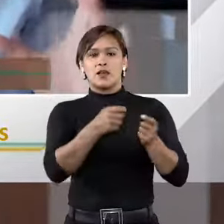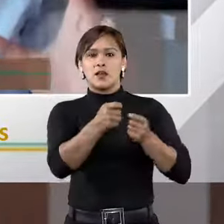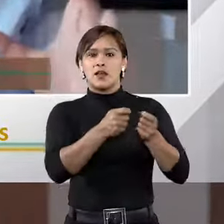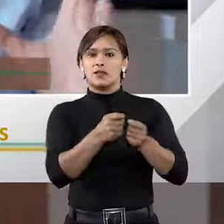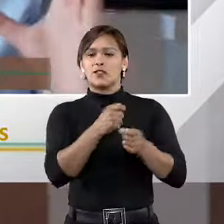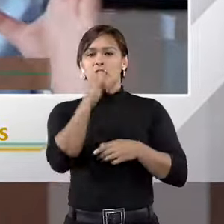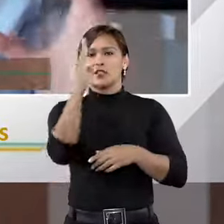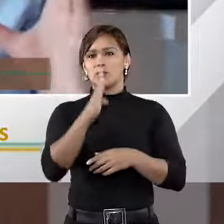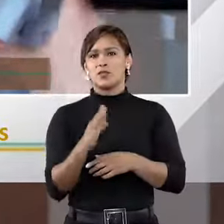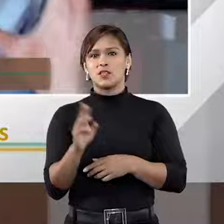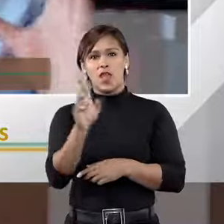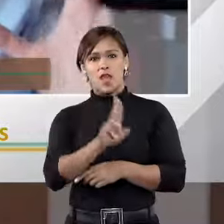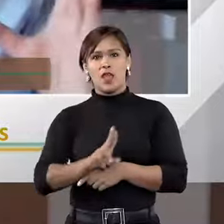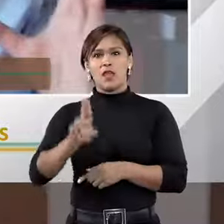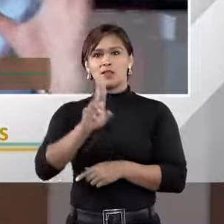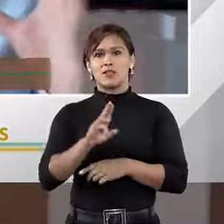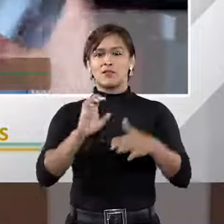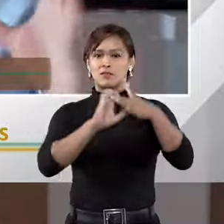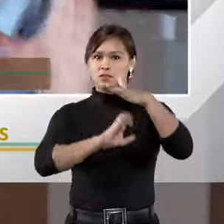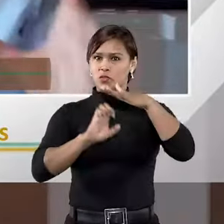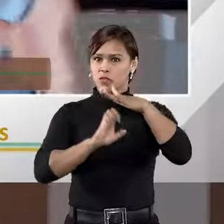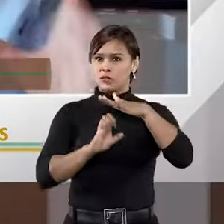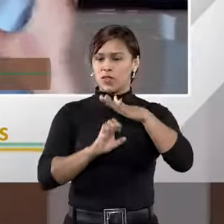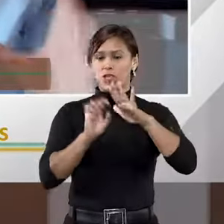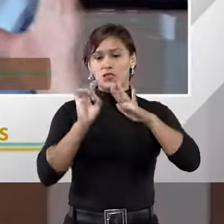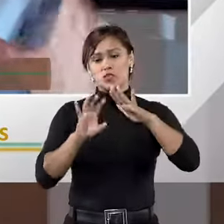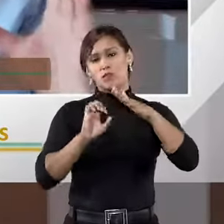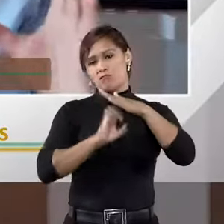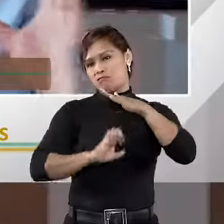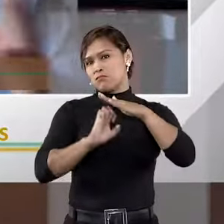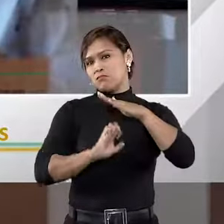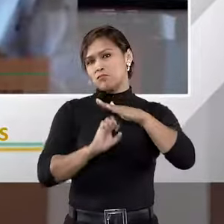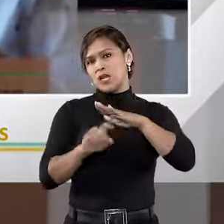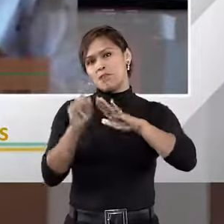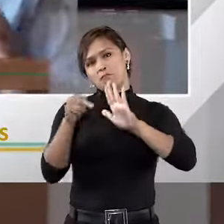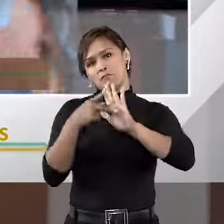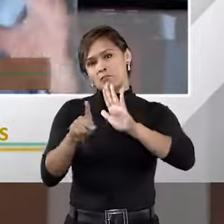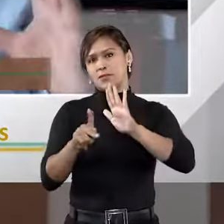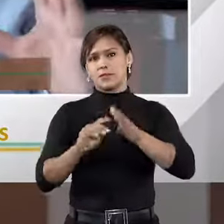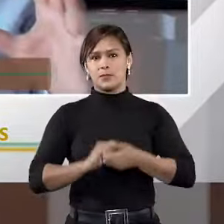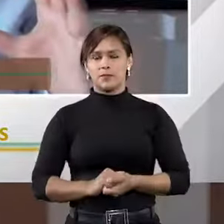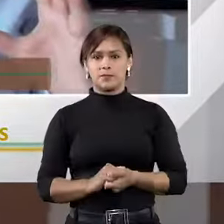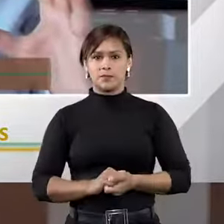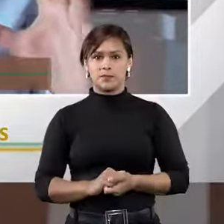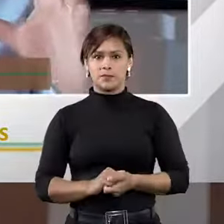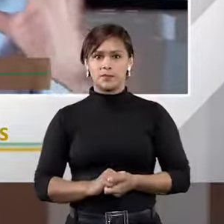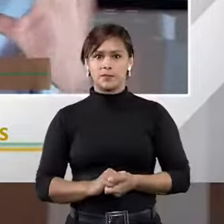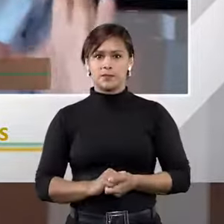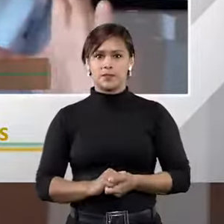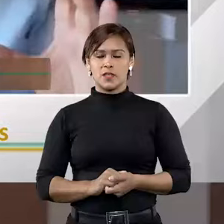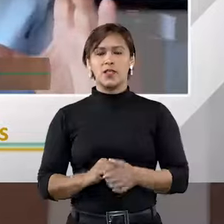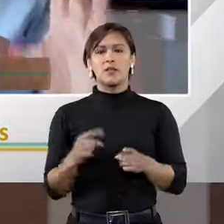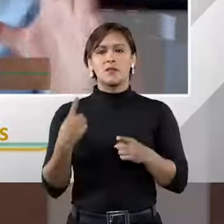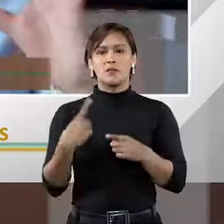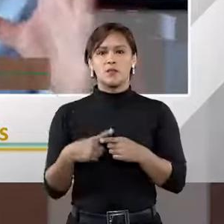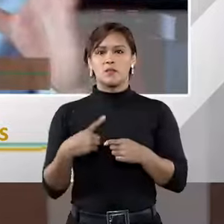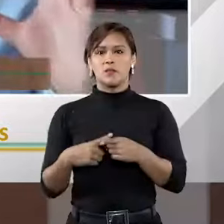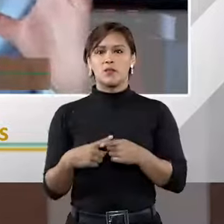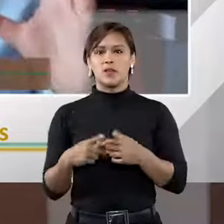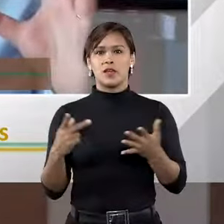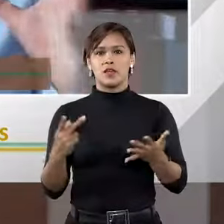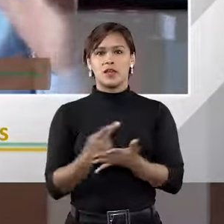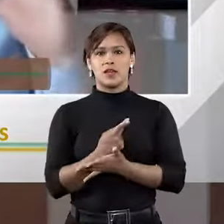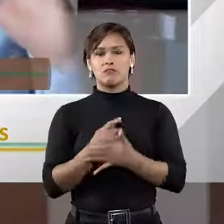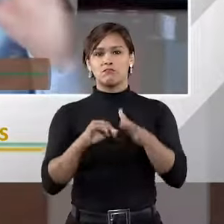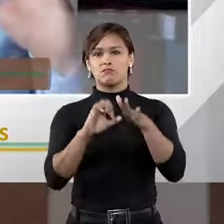no Brasil é utilizada por empresas. A arbitragem no Brasil é basicamente empresarial. e, por causa disso, acaba